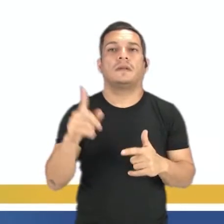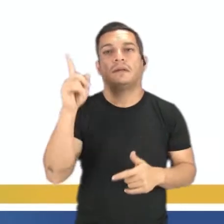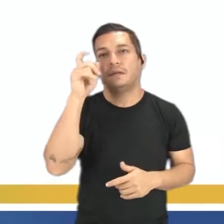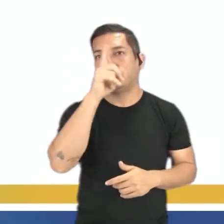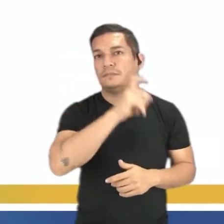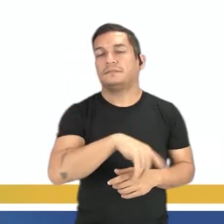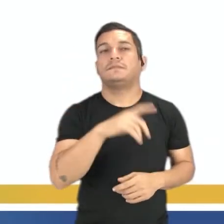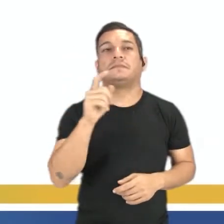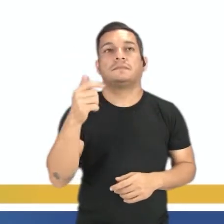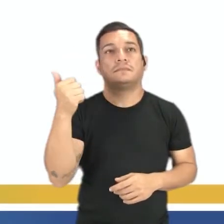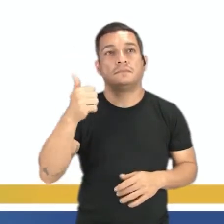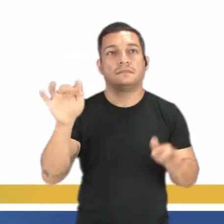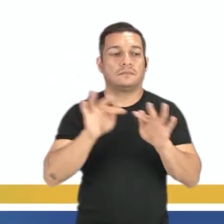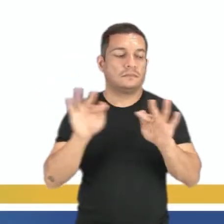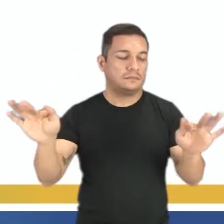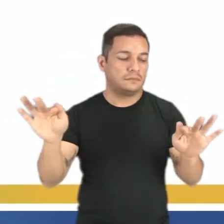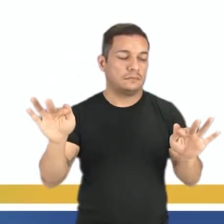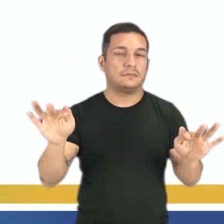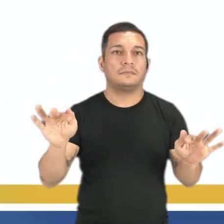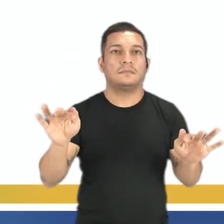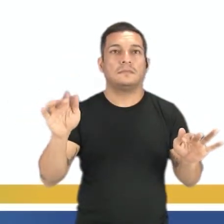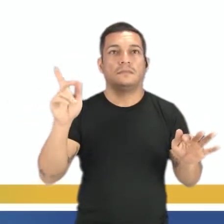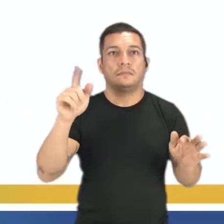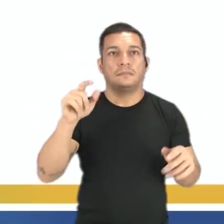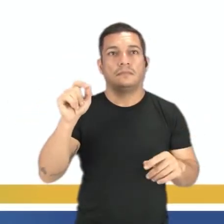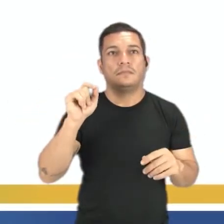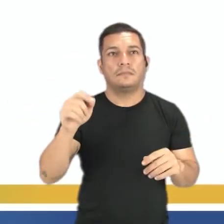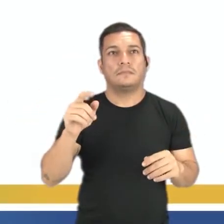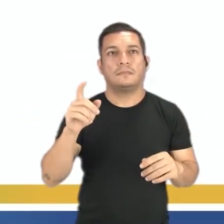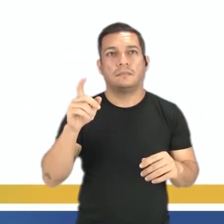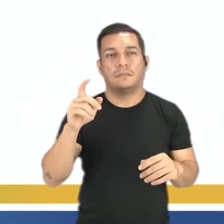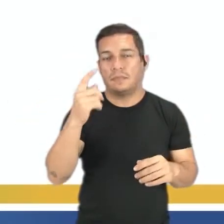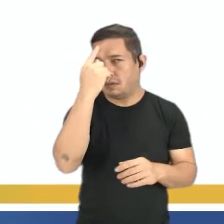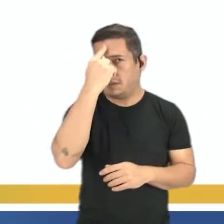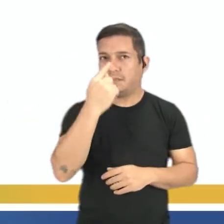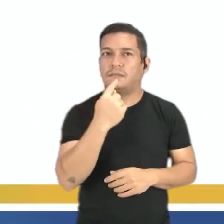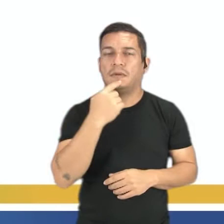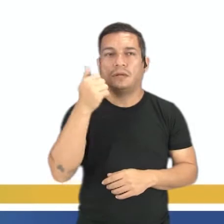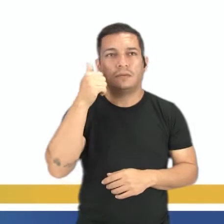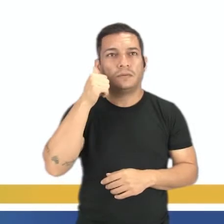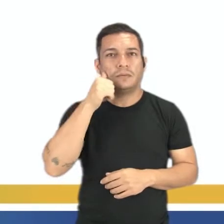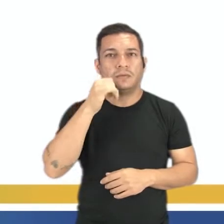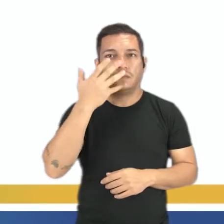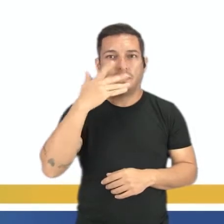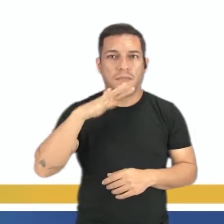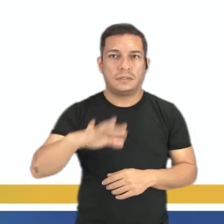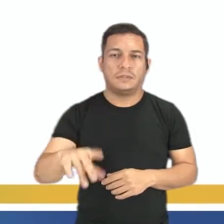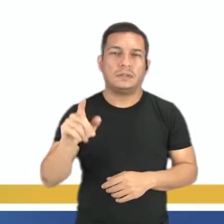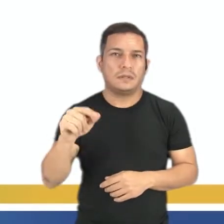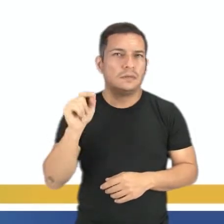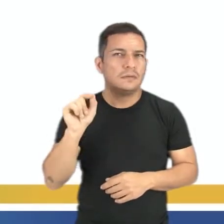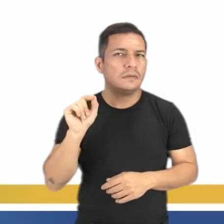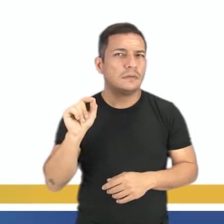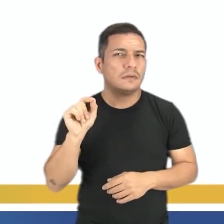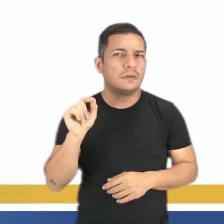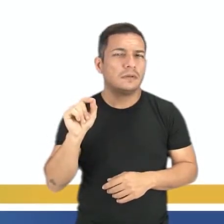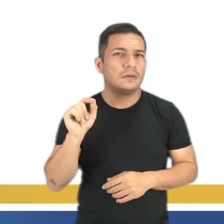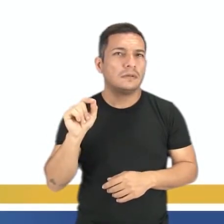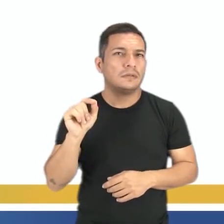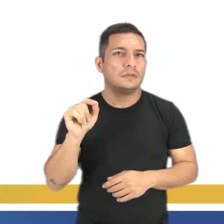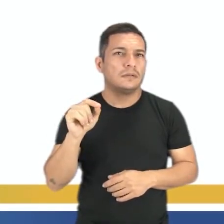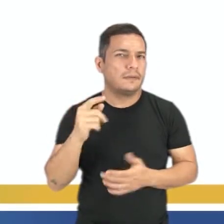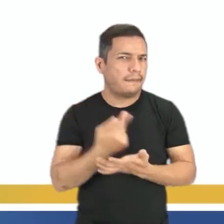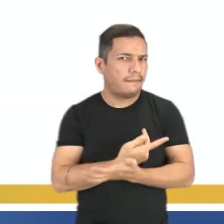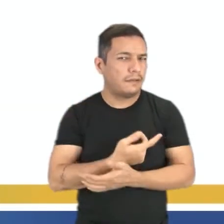Essa primeira frase do título, é contraditória a imagem do menino? Quando diz, tem problema que é muito complicado,